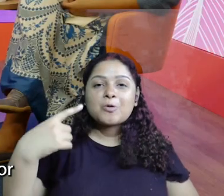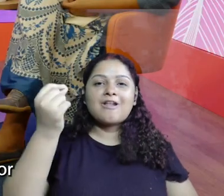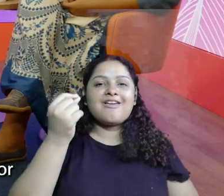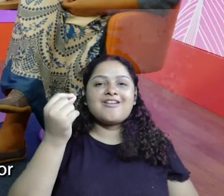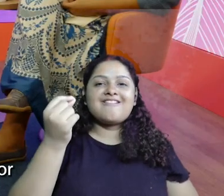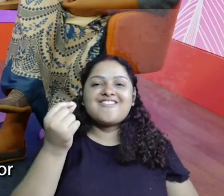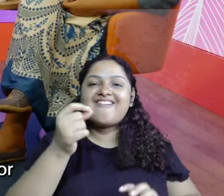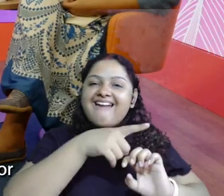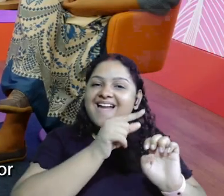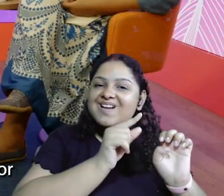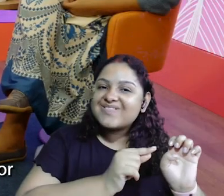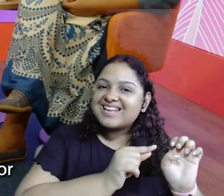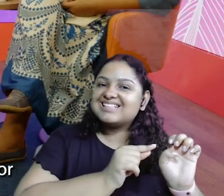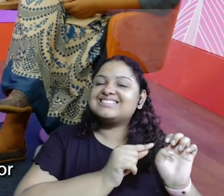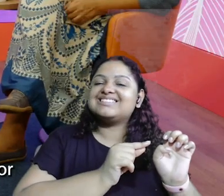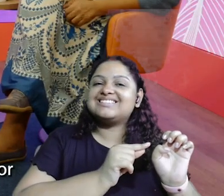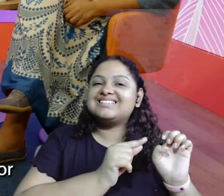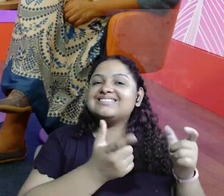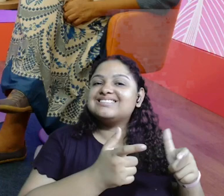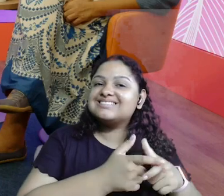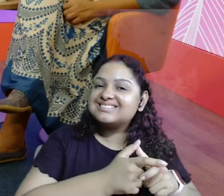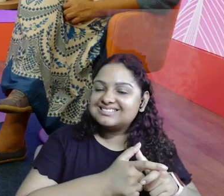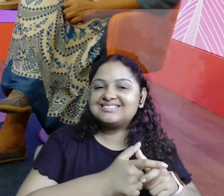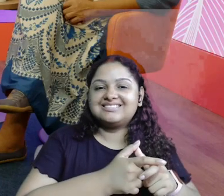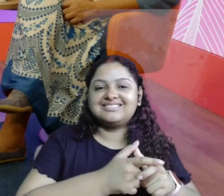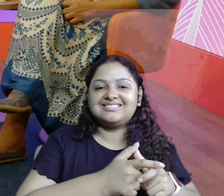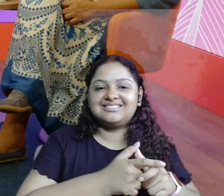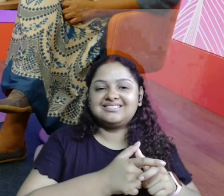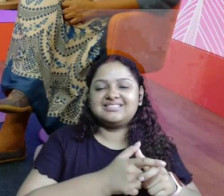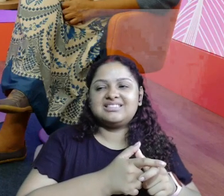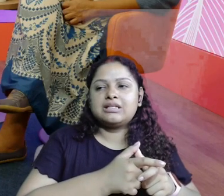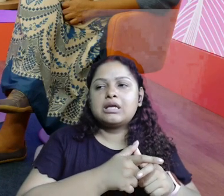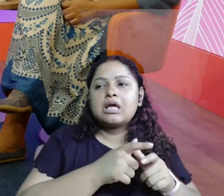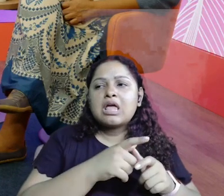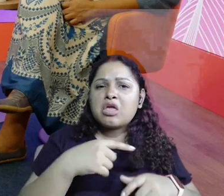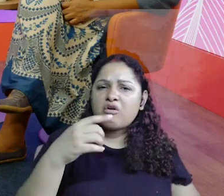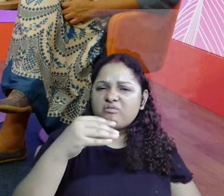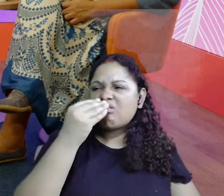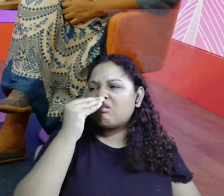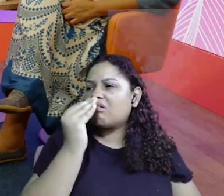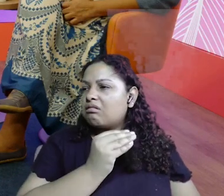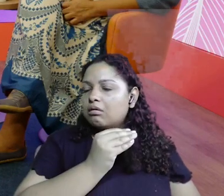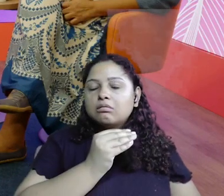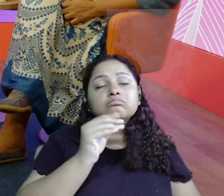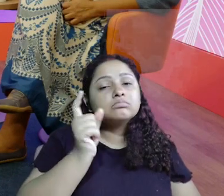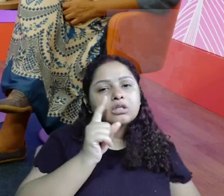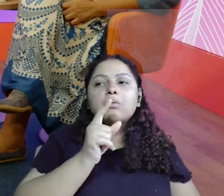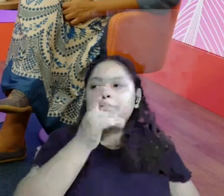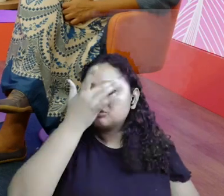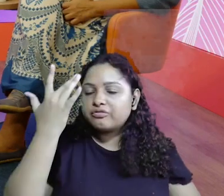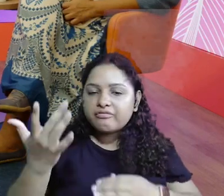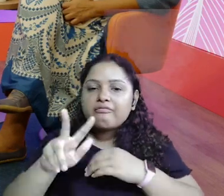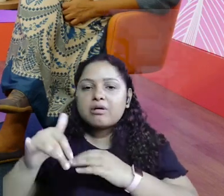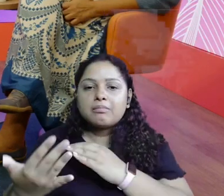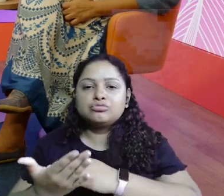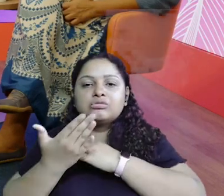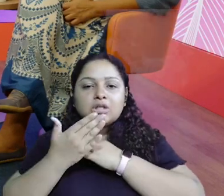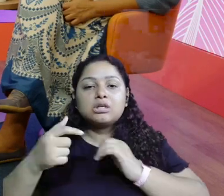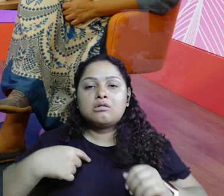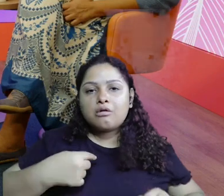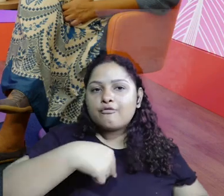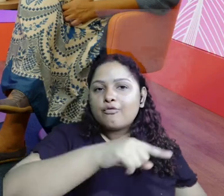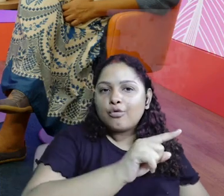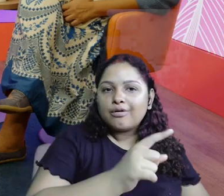da categoria MEI, microempreendedor individual. Eu vou deixar de ir? Não. Alguém vai tocar